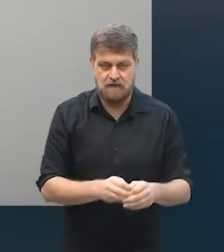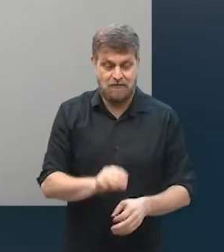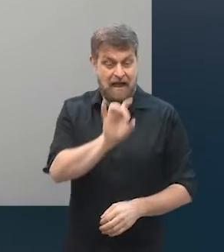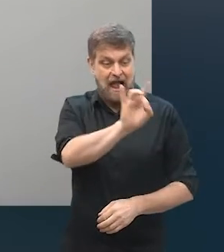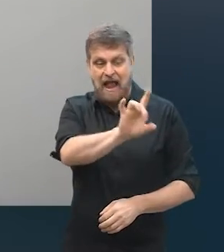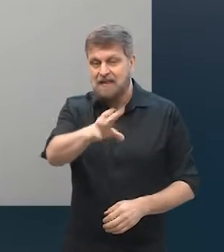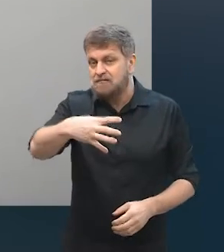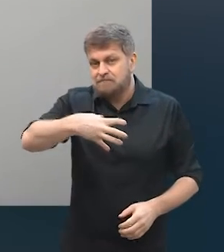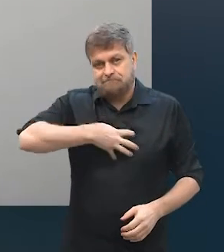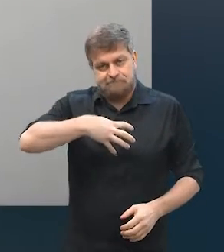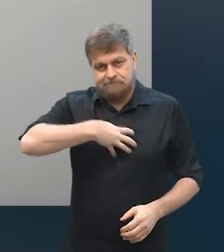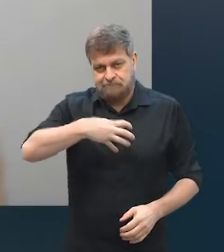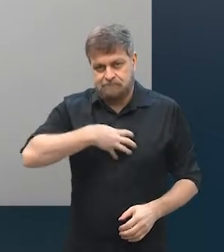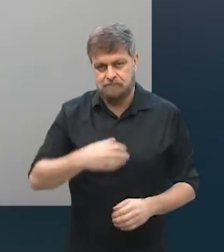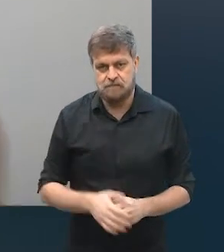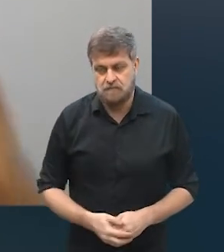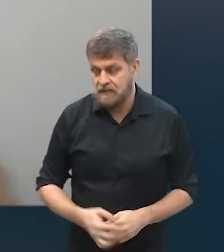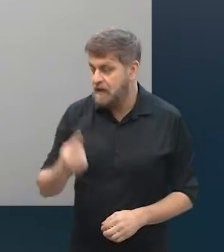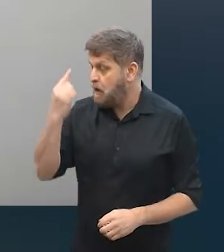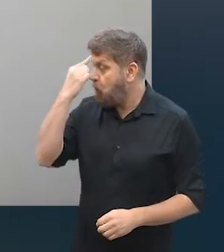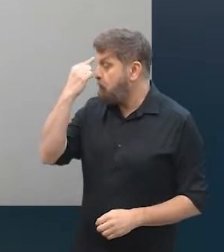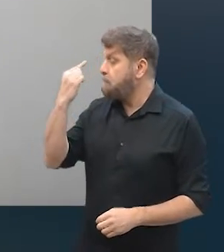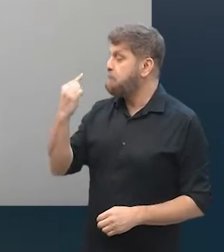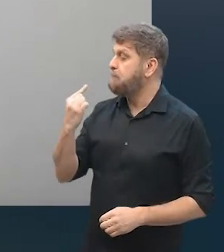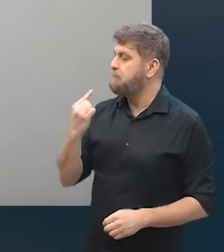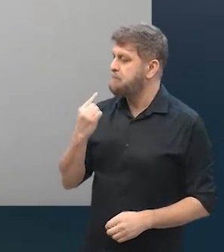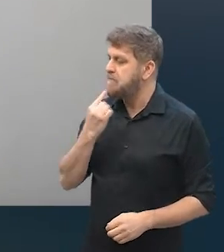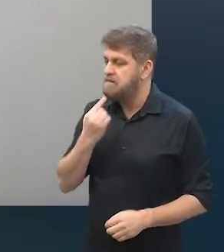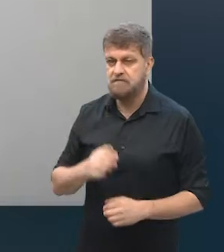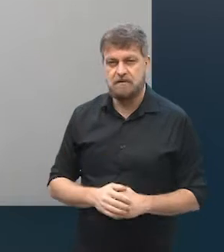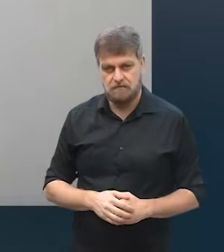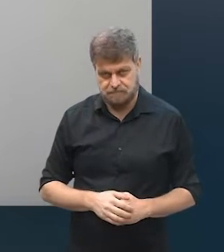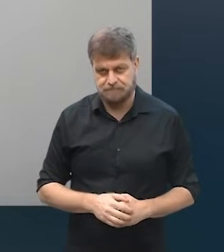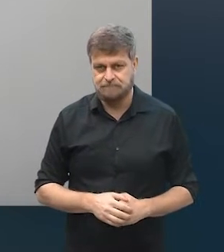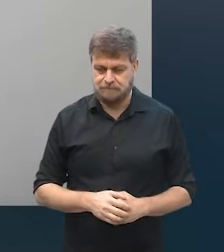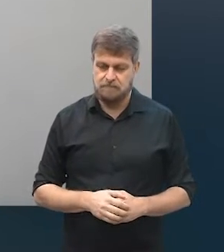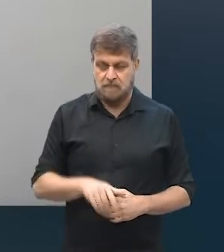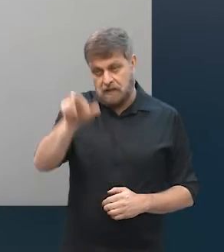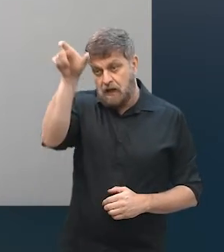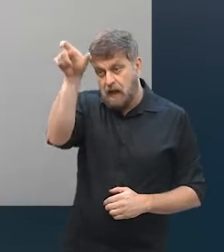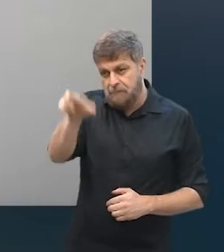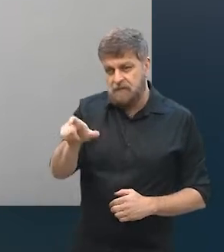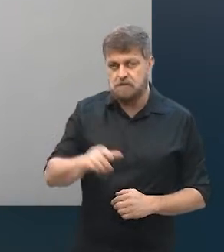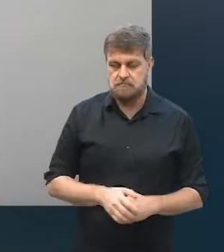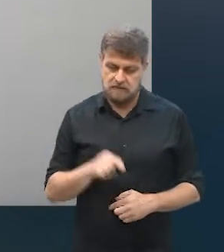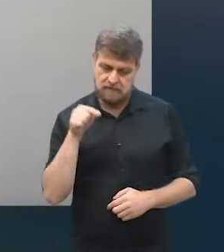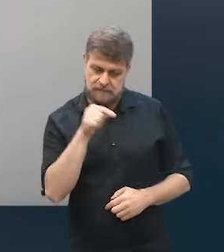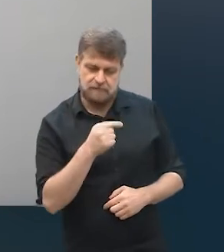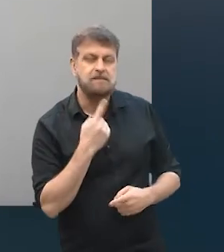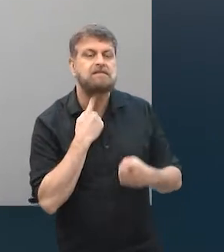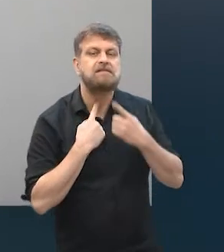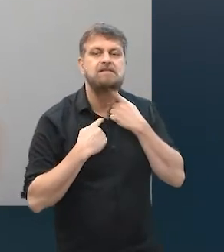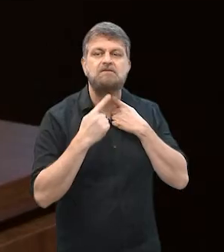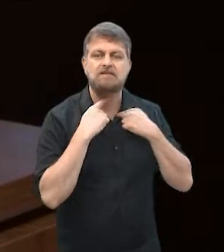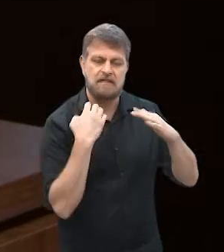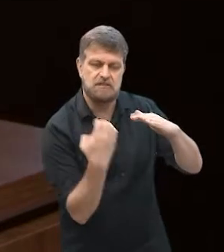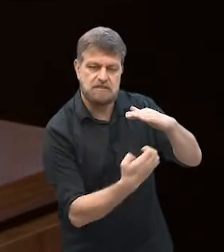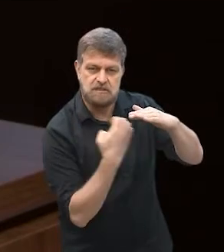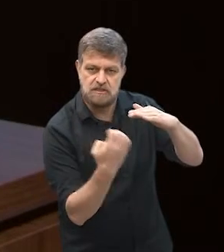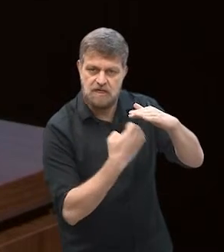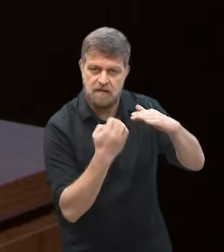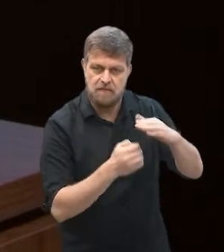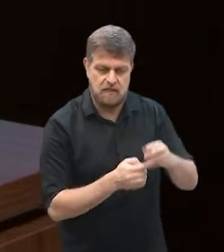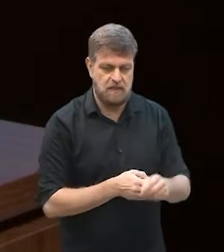e nem ser arrojado, isso tem muito a ver com o perfil da pessoa que está considerando abrir ou